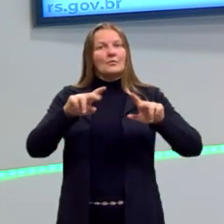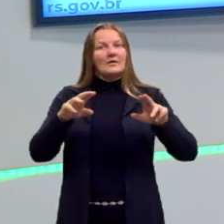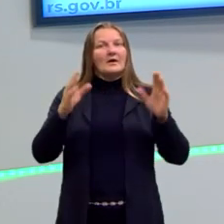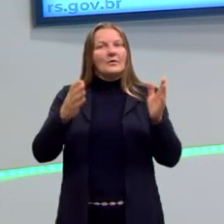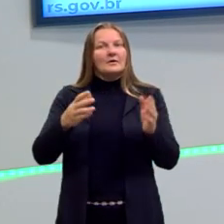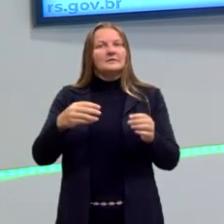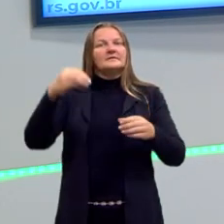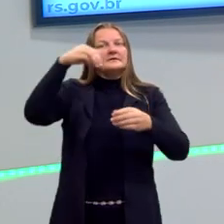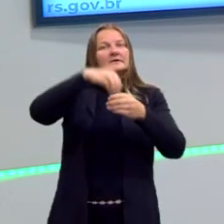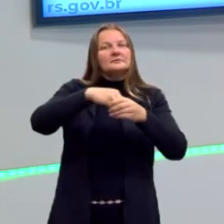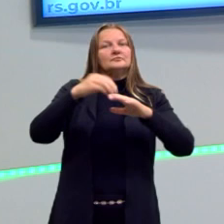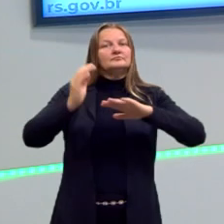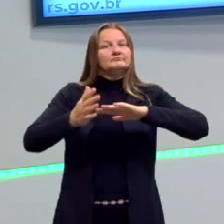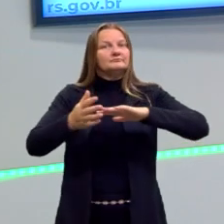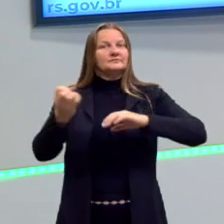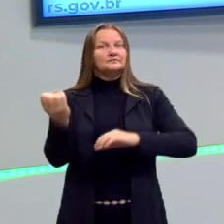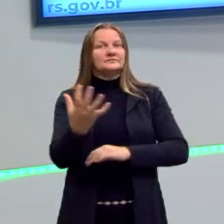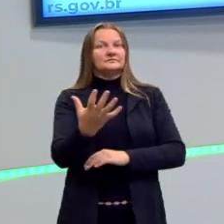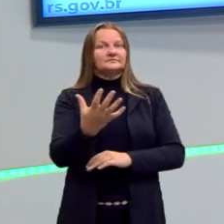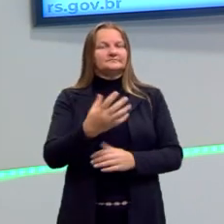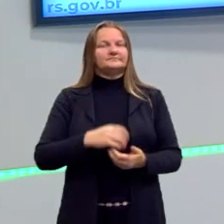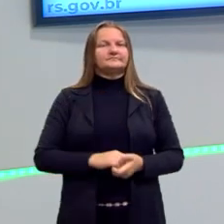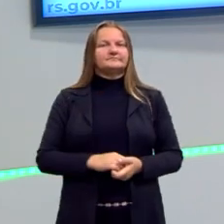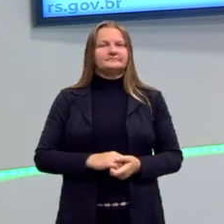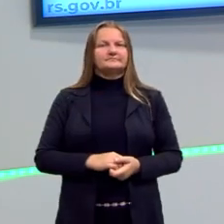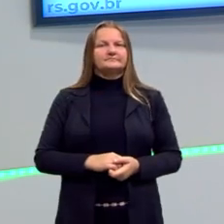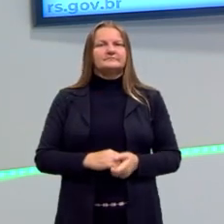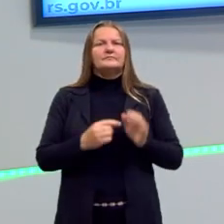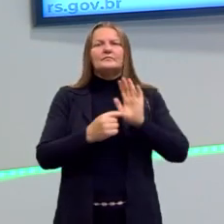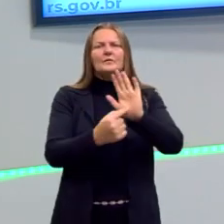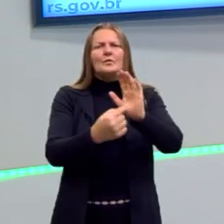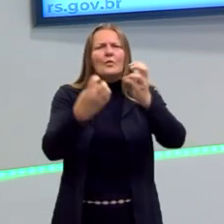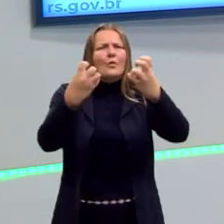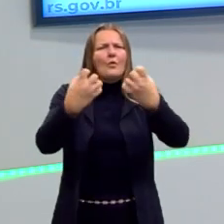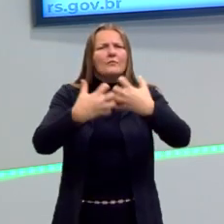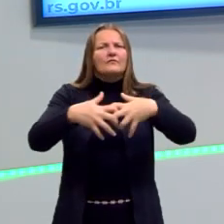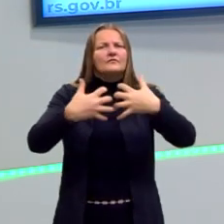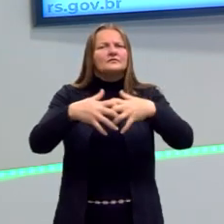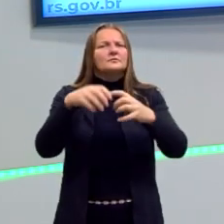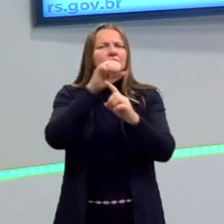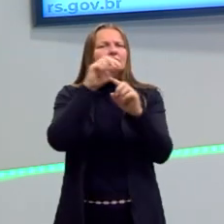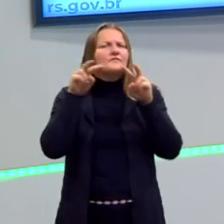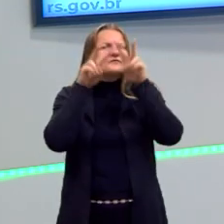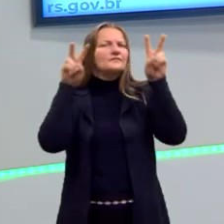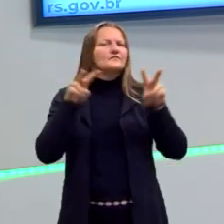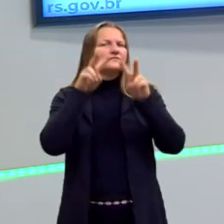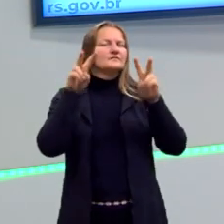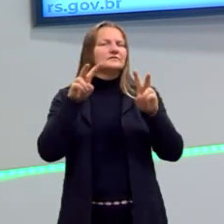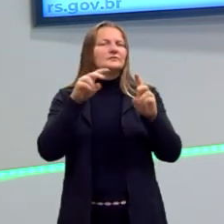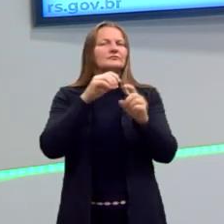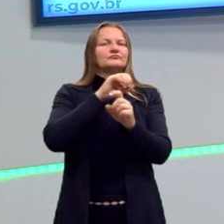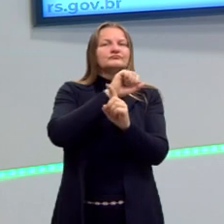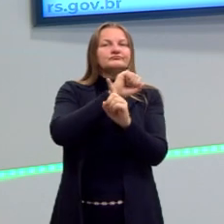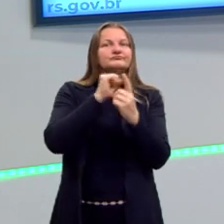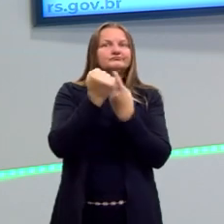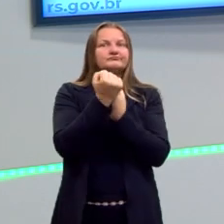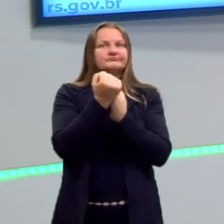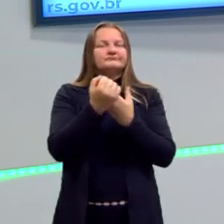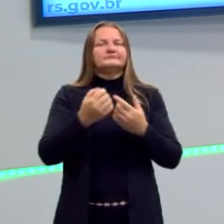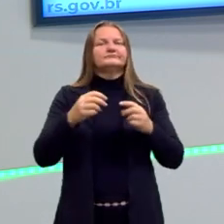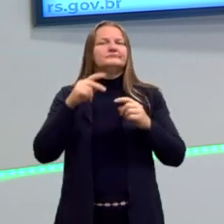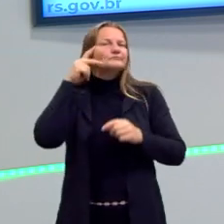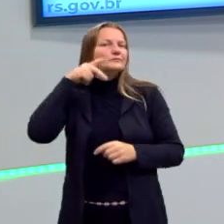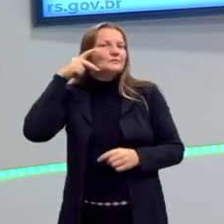agora vamos ver a política na modernidade, o ela nos apresenta, a visão política na modernidade, em que